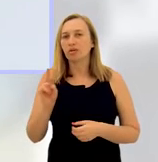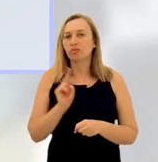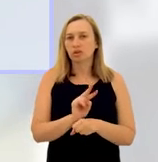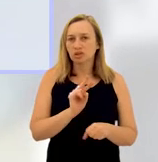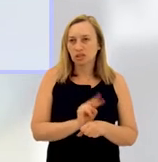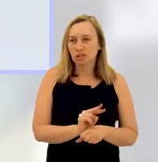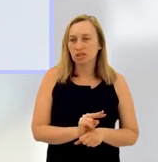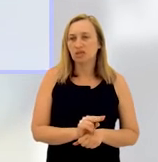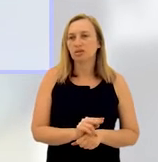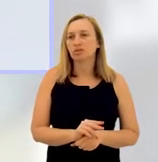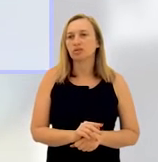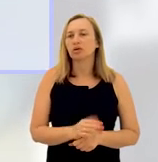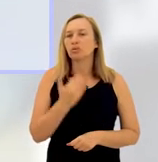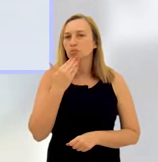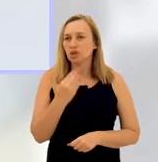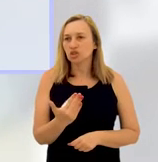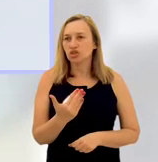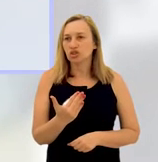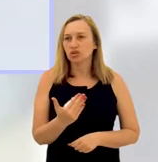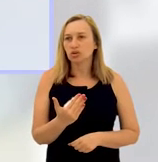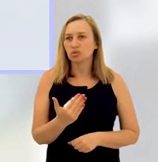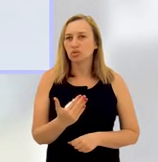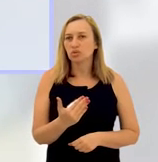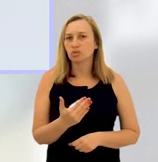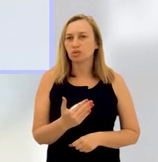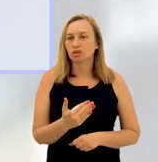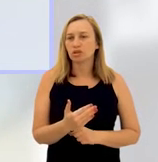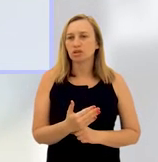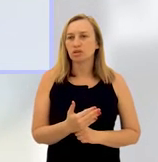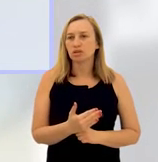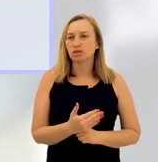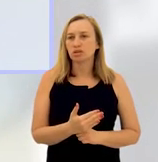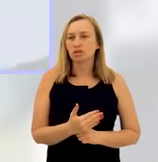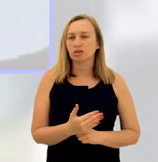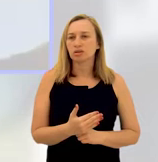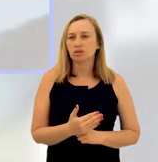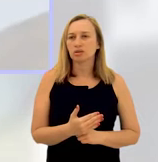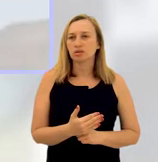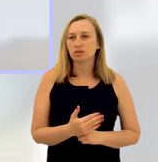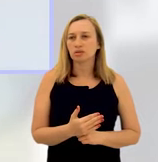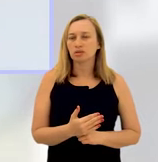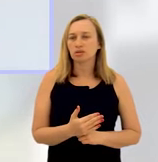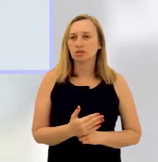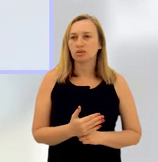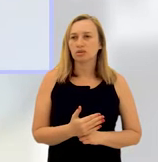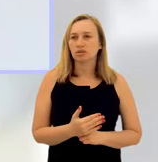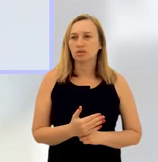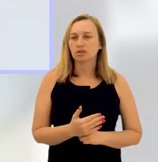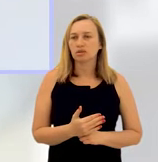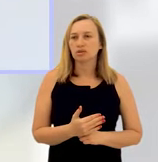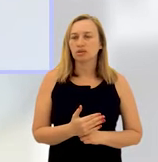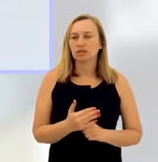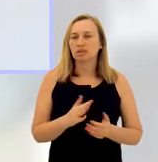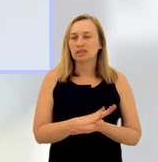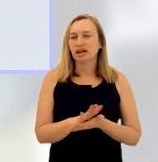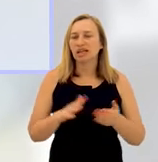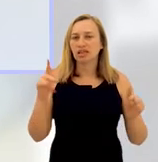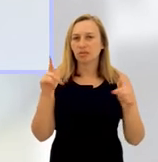como essa também que propicia um pedido sem nenhum